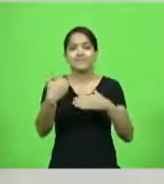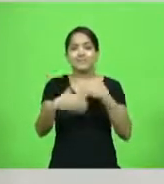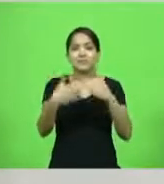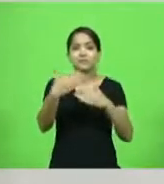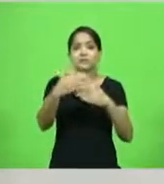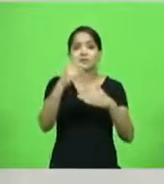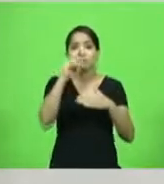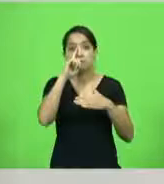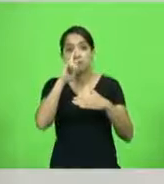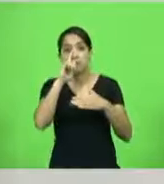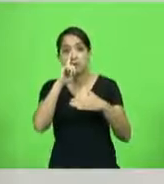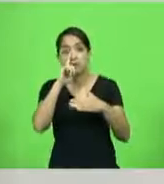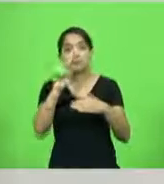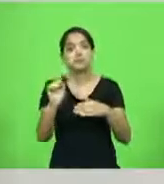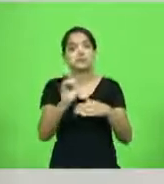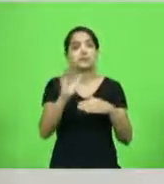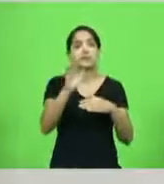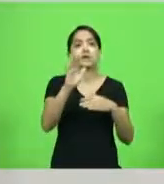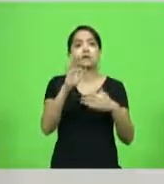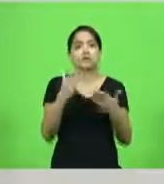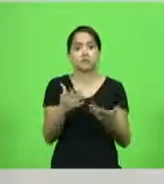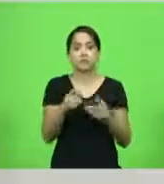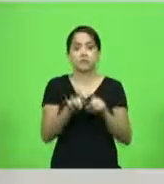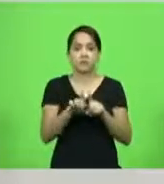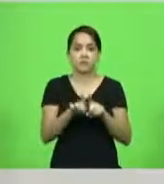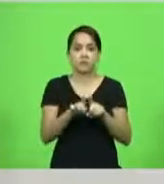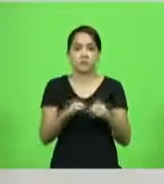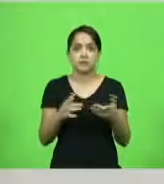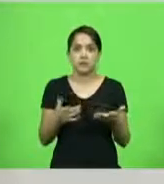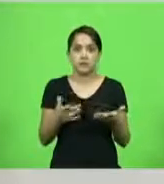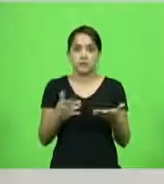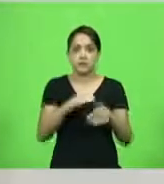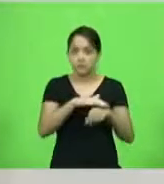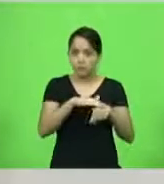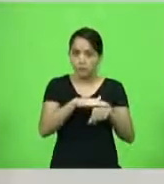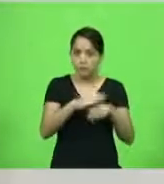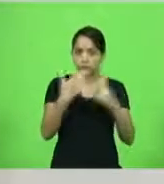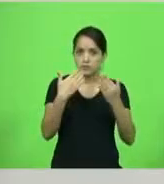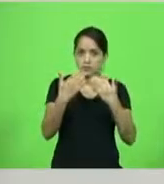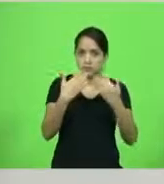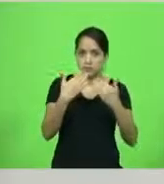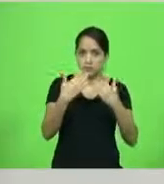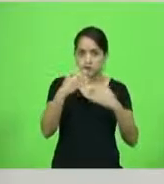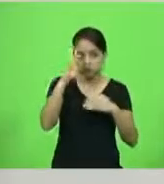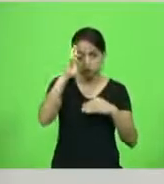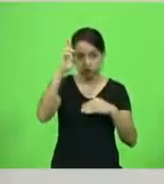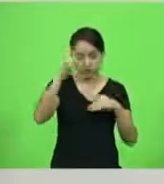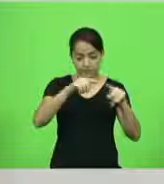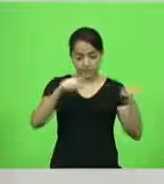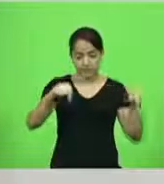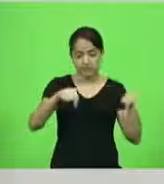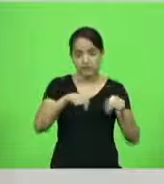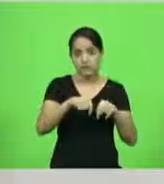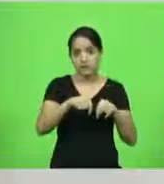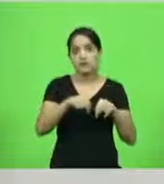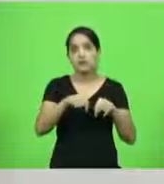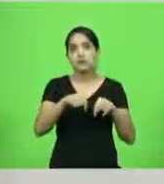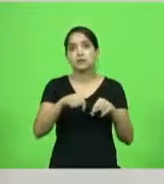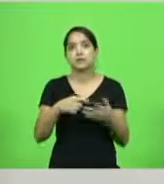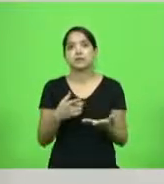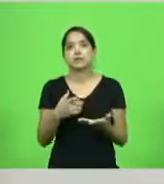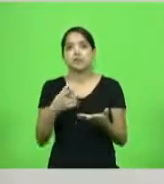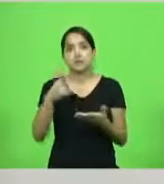perigoso, caro também. Estava conversando com o meu chefe de gabinete, ele é proprietário de uma panificadora, tem três